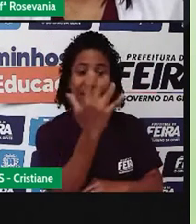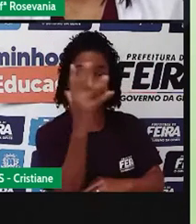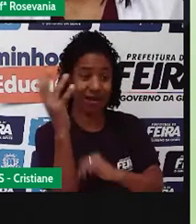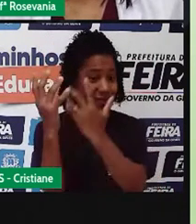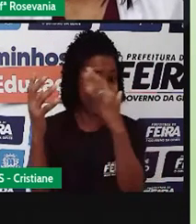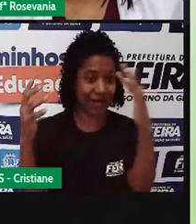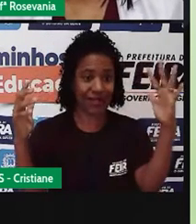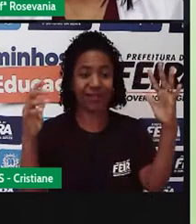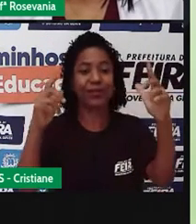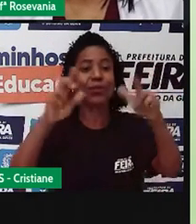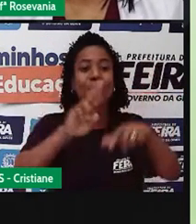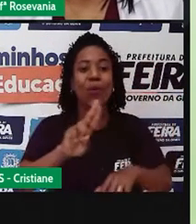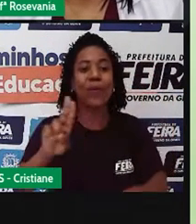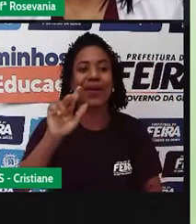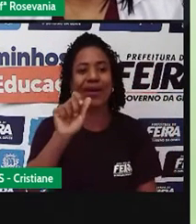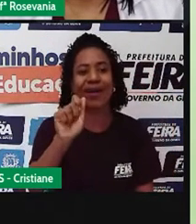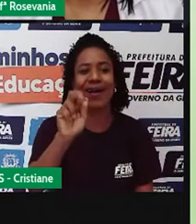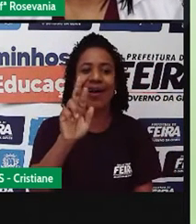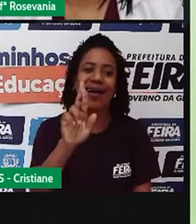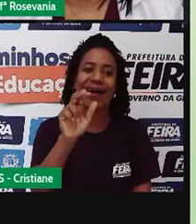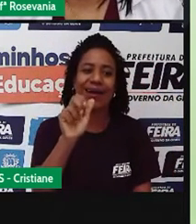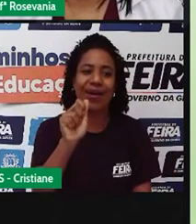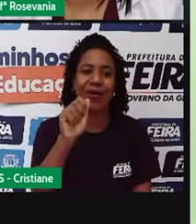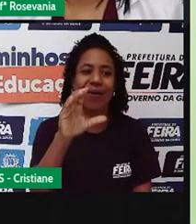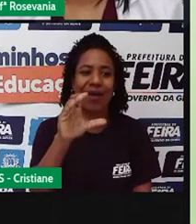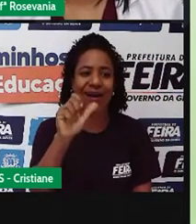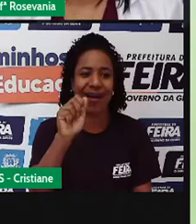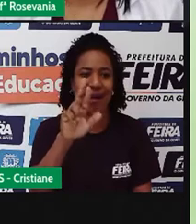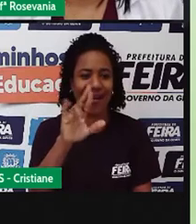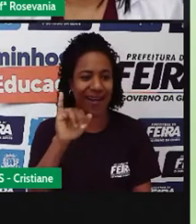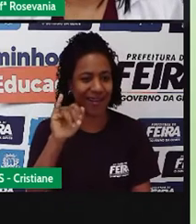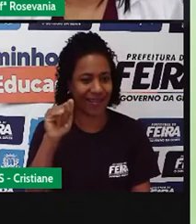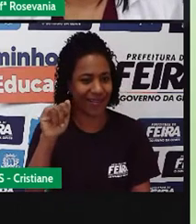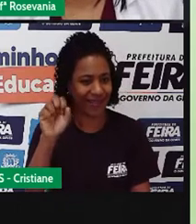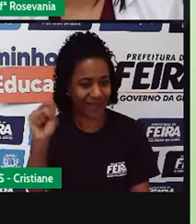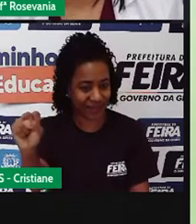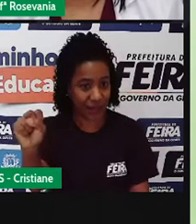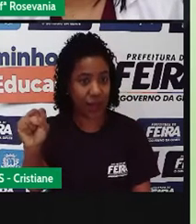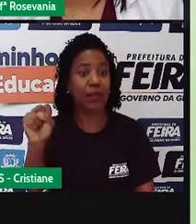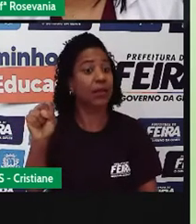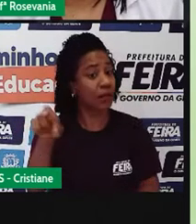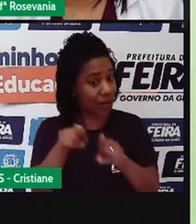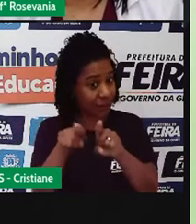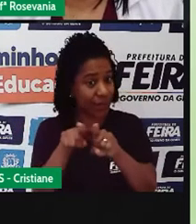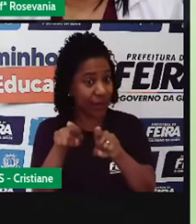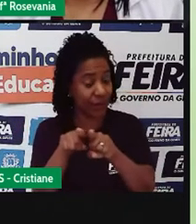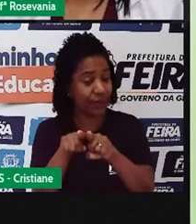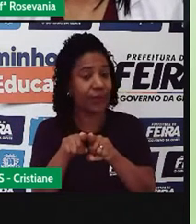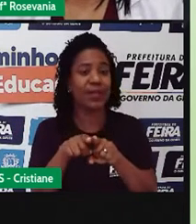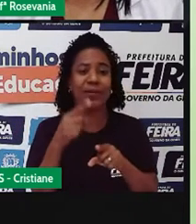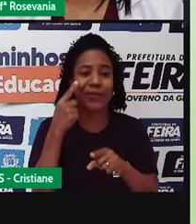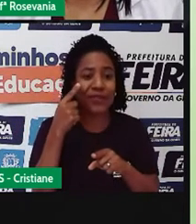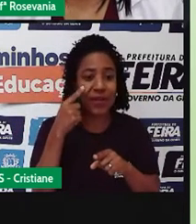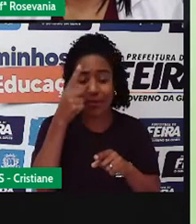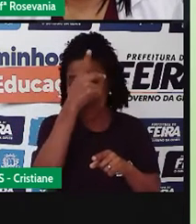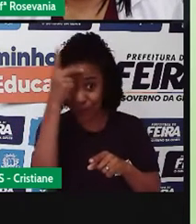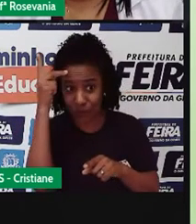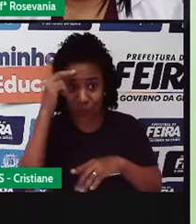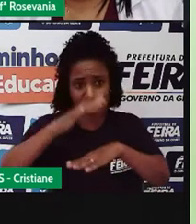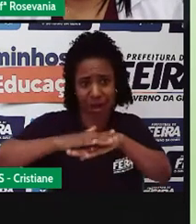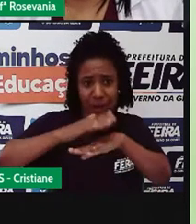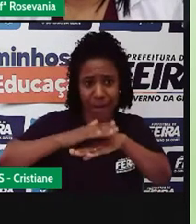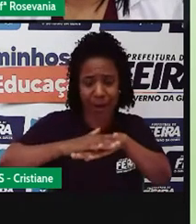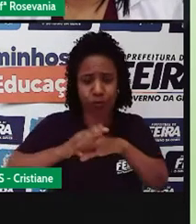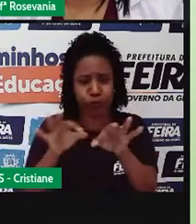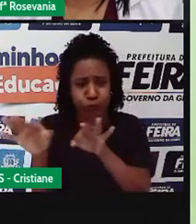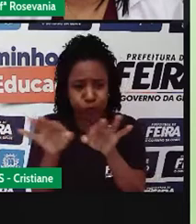né, e a gente vai observar aqui que, infelizmente, né, o próprio processo de ocupação humana aqui, desde o processo da